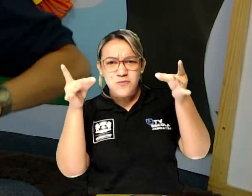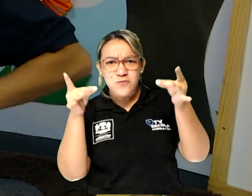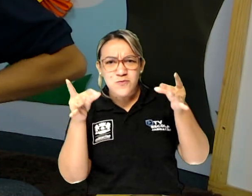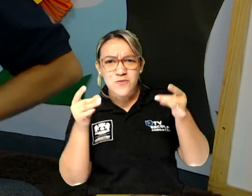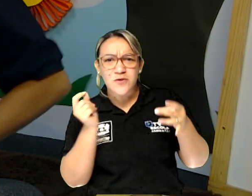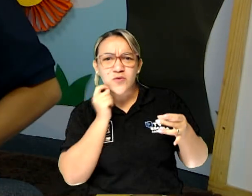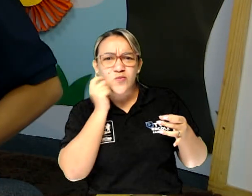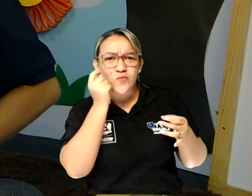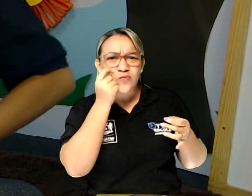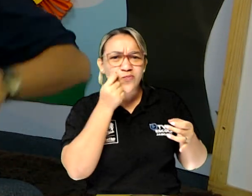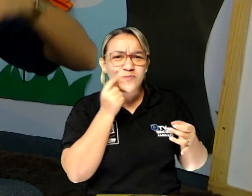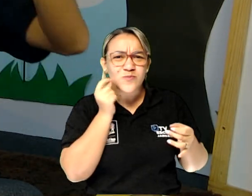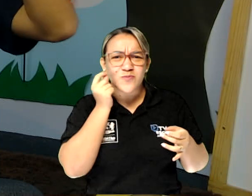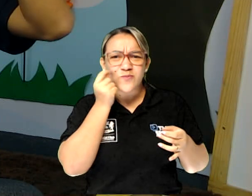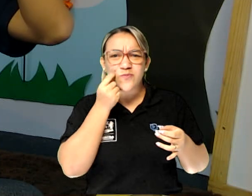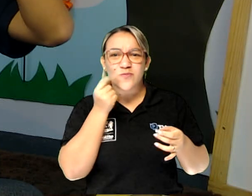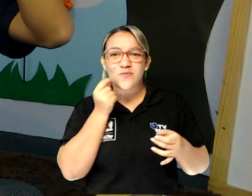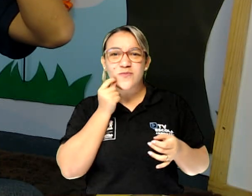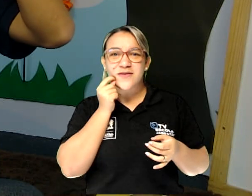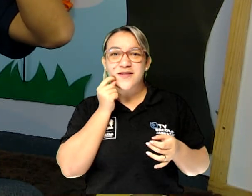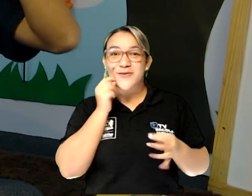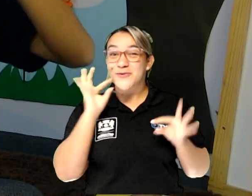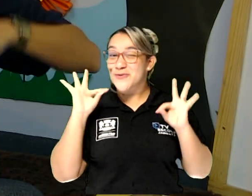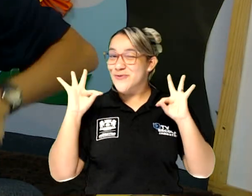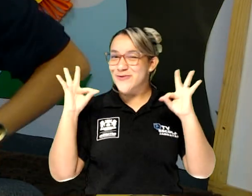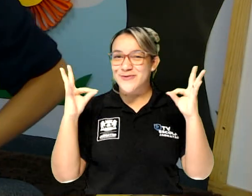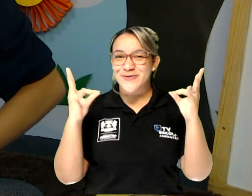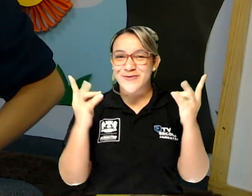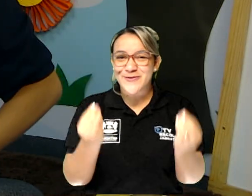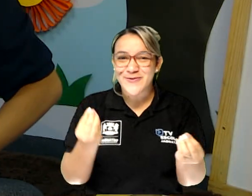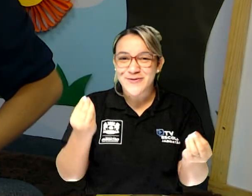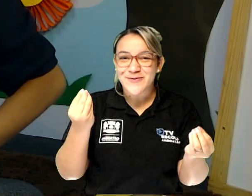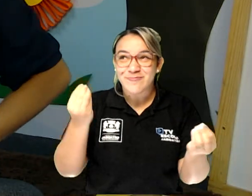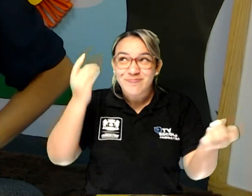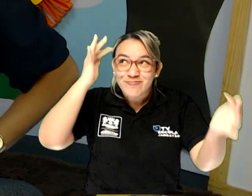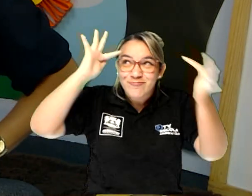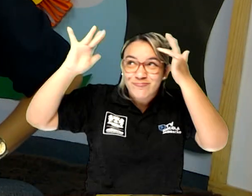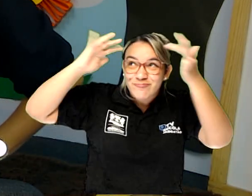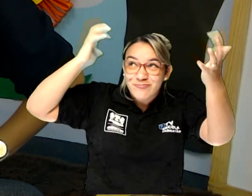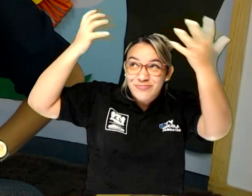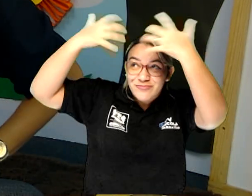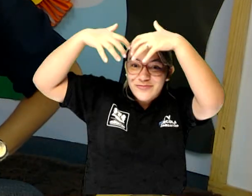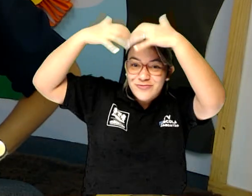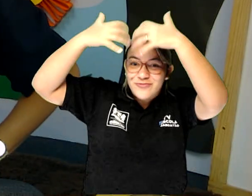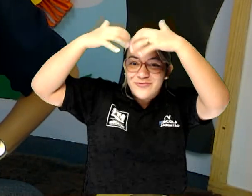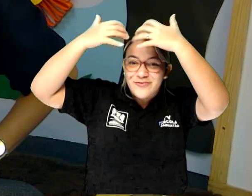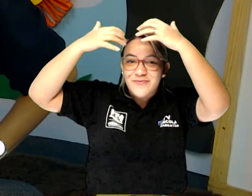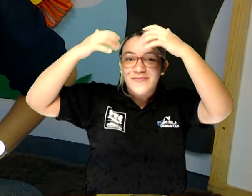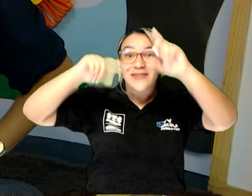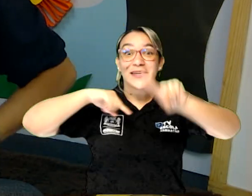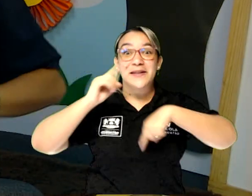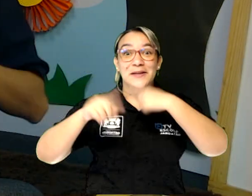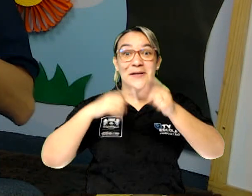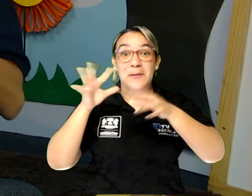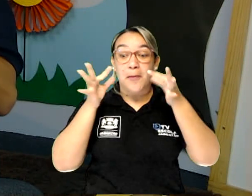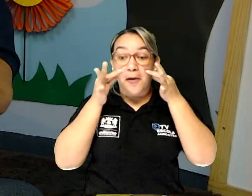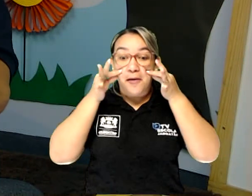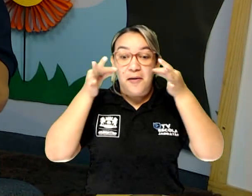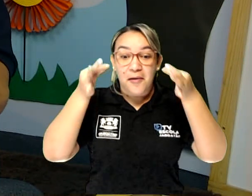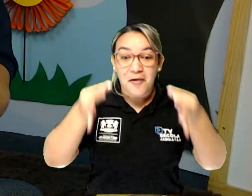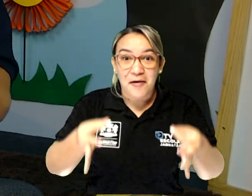ratinho falou dele. Tudo produto da sua imaginação e que depois virou realidade.